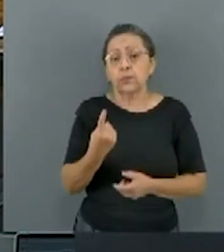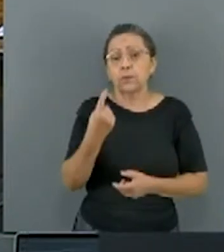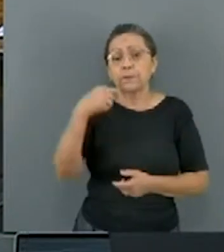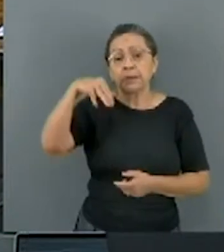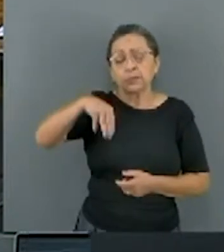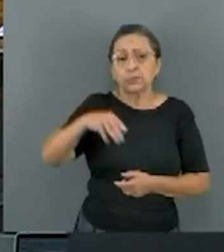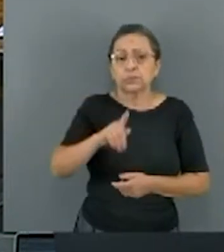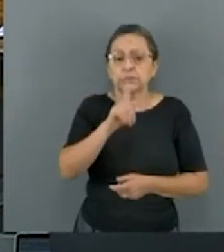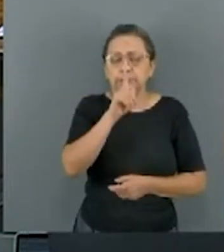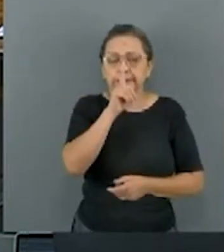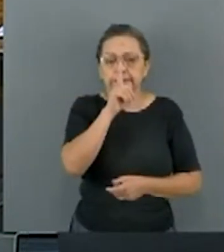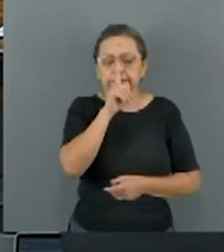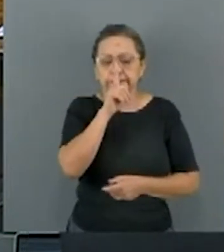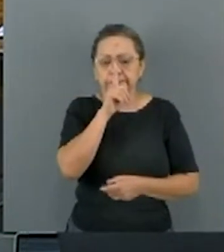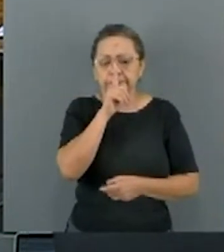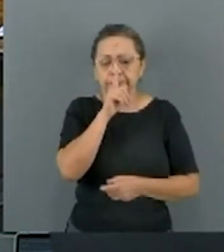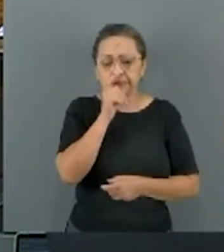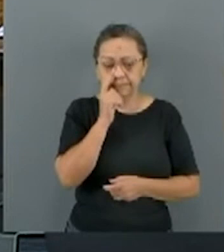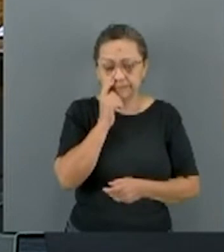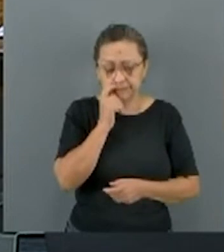silêncio. E aí